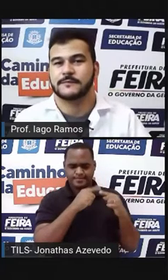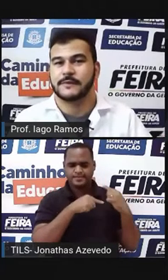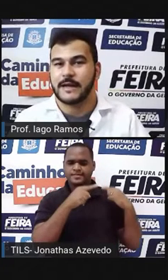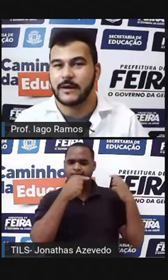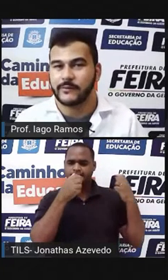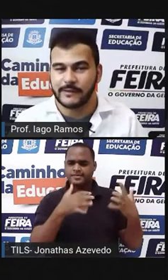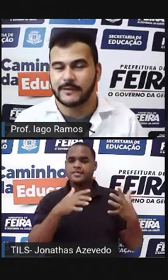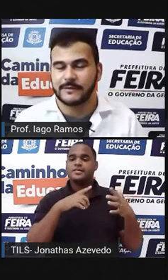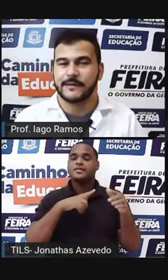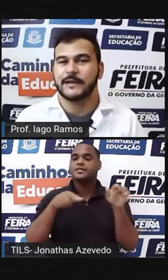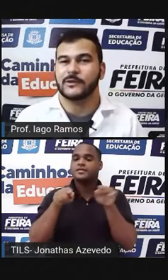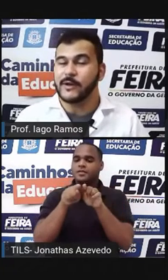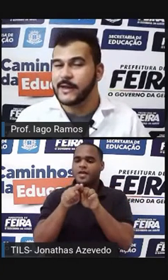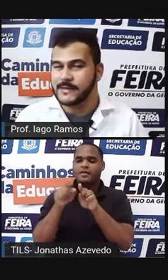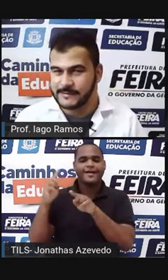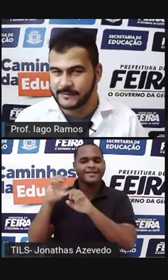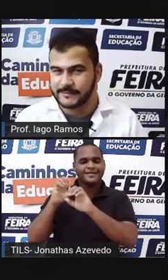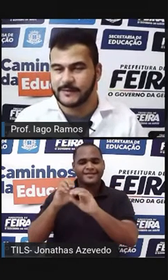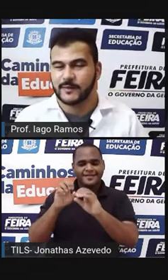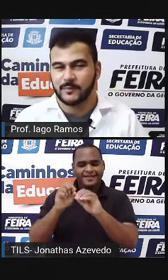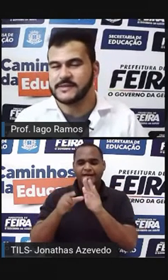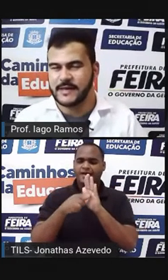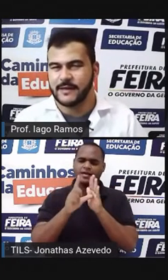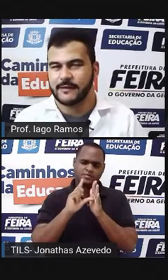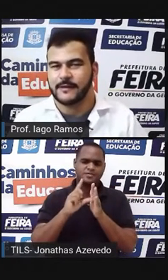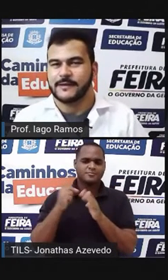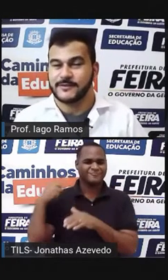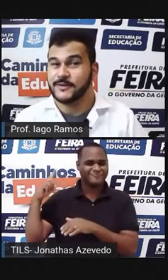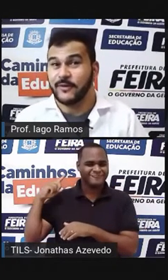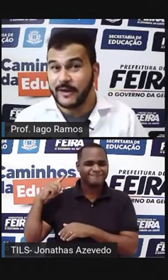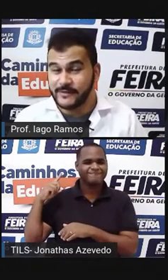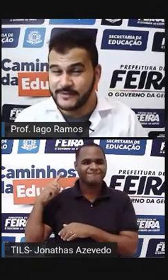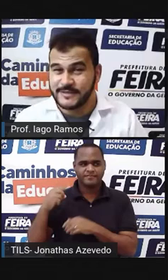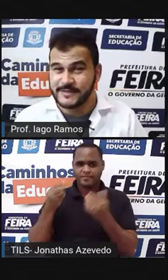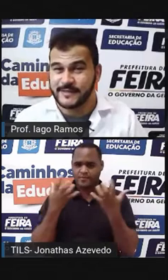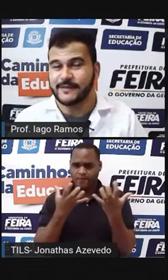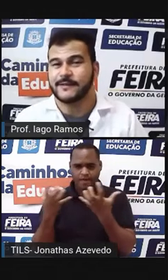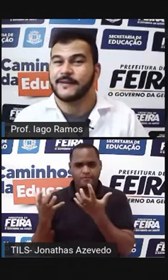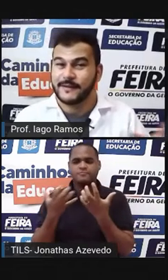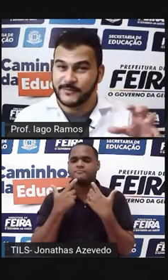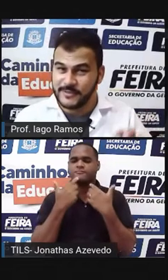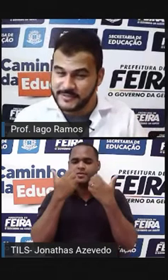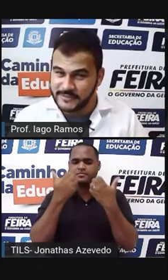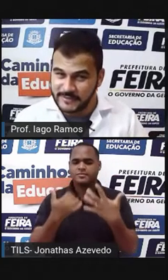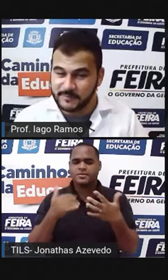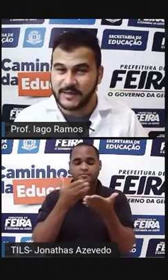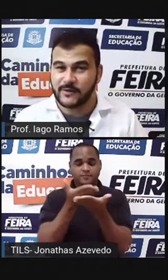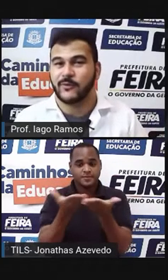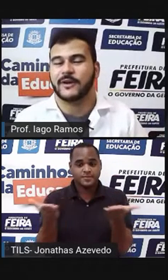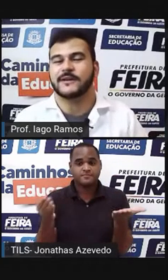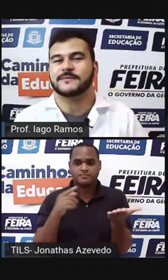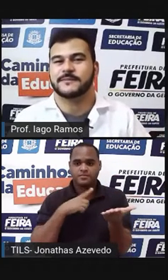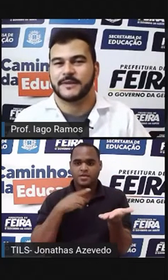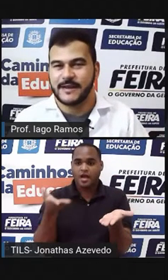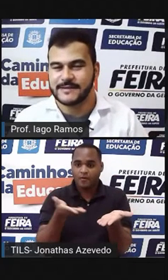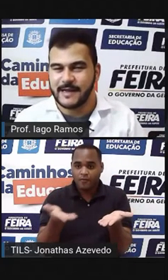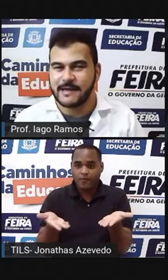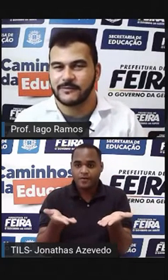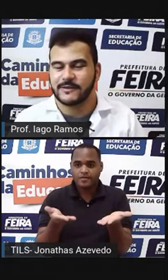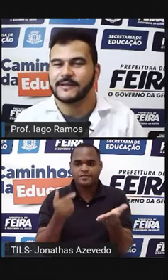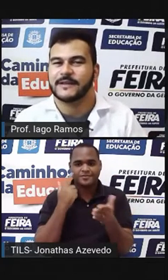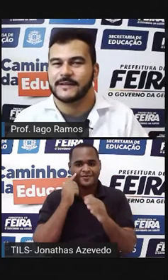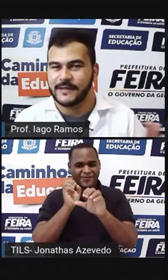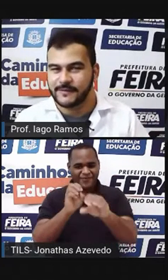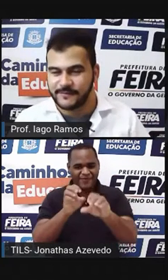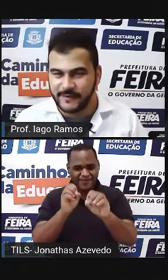na aula anterior a essa. Pois é, eu já estou querendo te dizer que o que a gente tem para agora, para essa